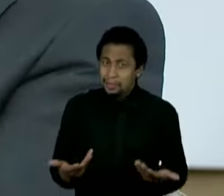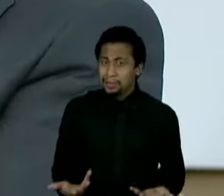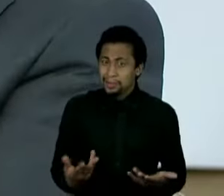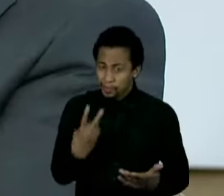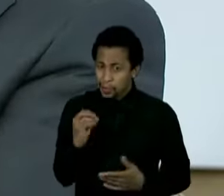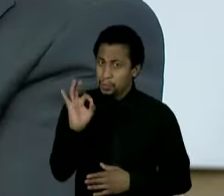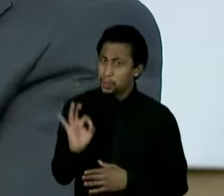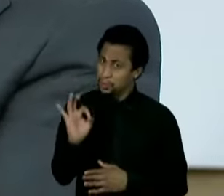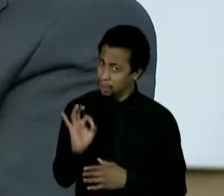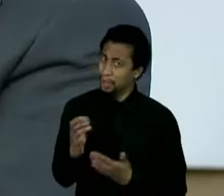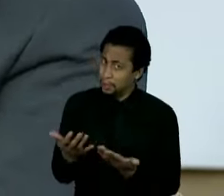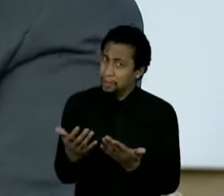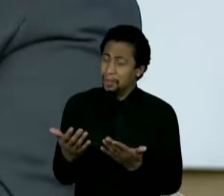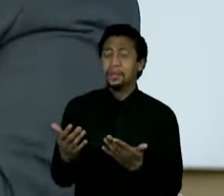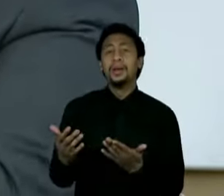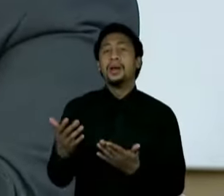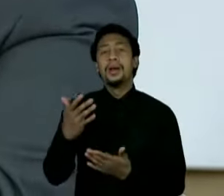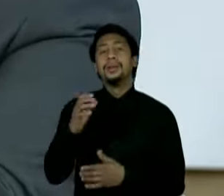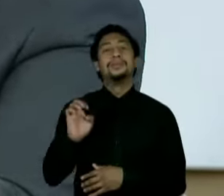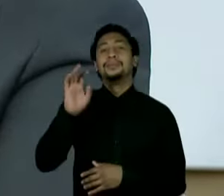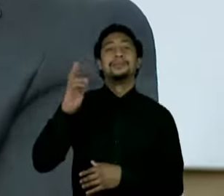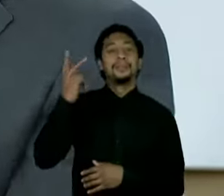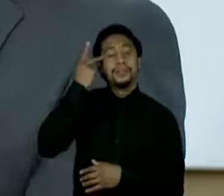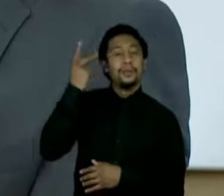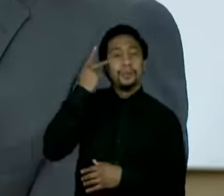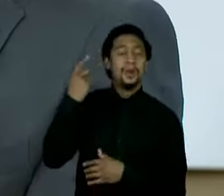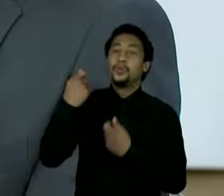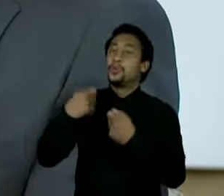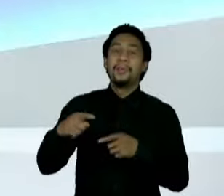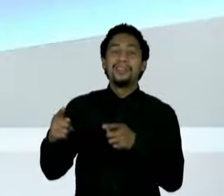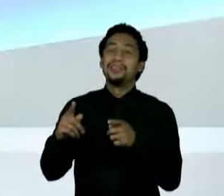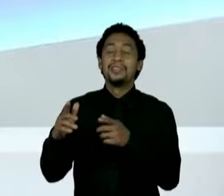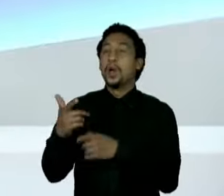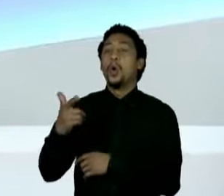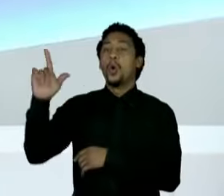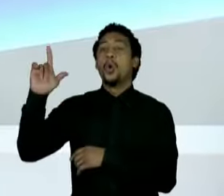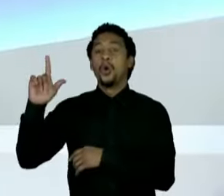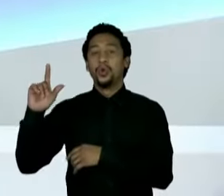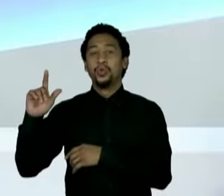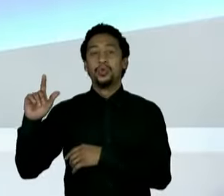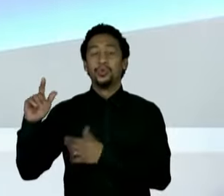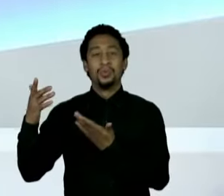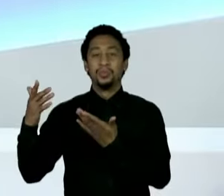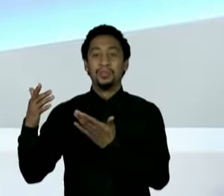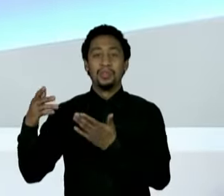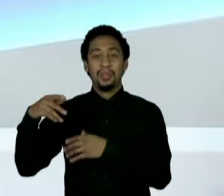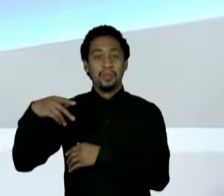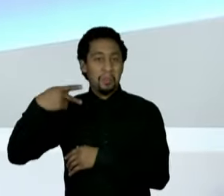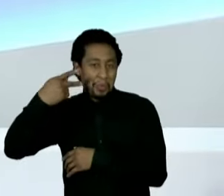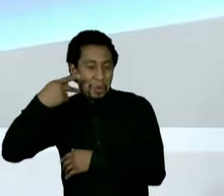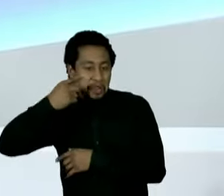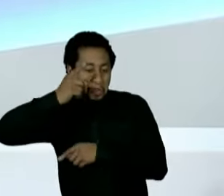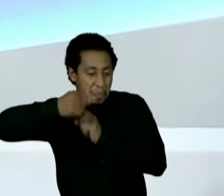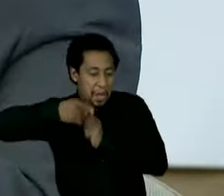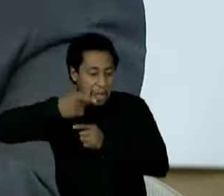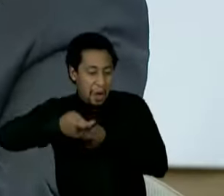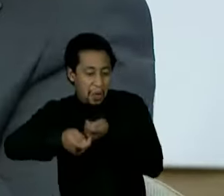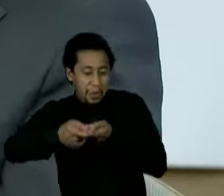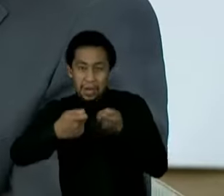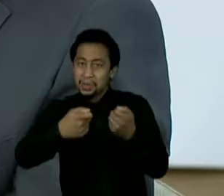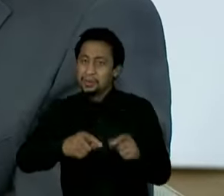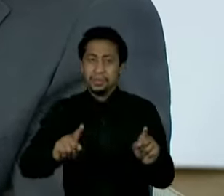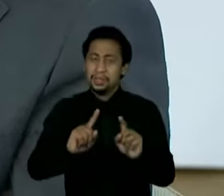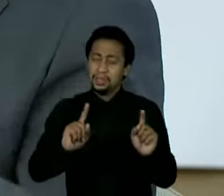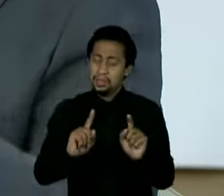de ter pessoas que sejam coordenadas ou comandadas por outras pessoas. Eu não tenho esse controle. Quer dizer, cada um dos candidatos